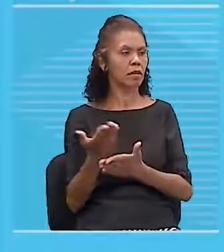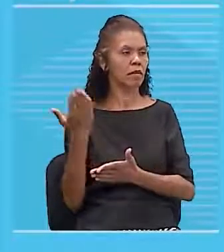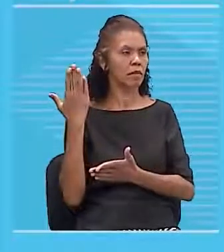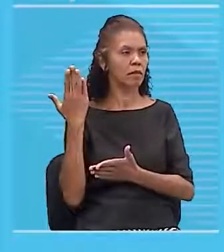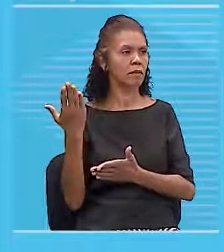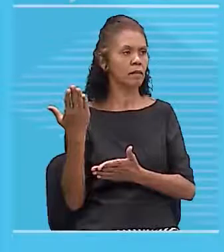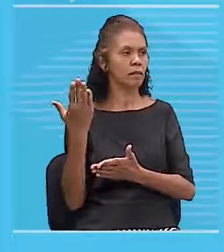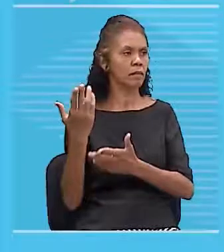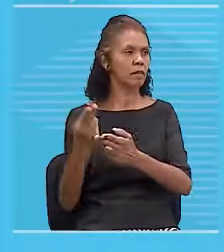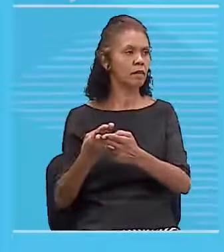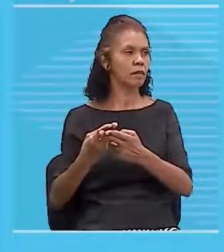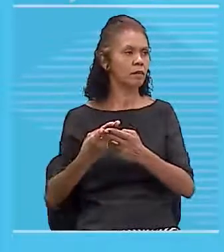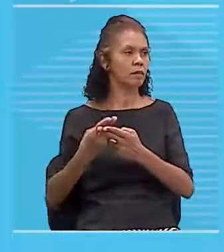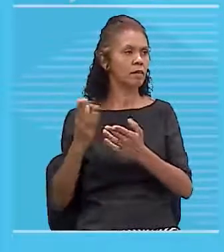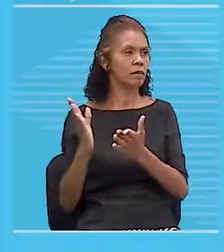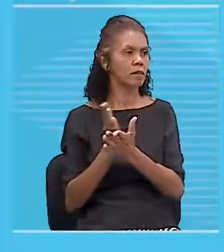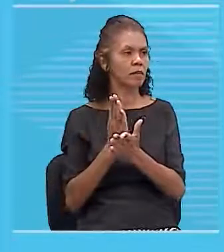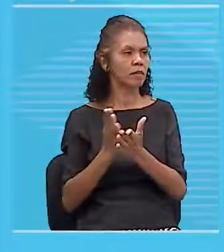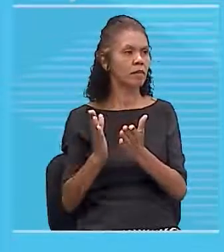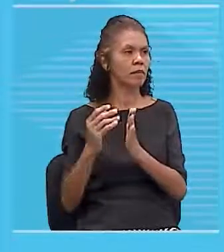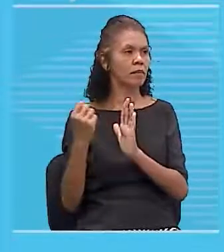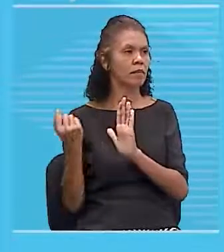utilizou também alguns símbolos, né?